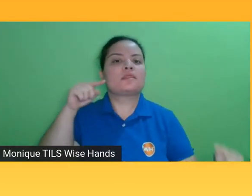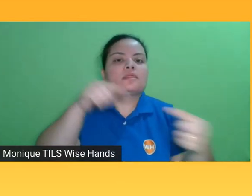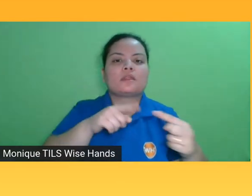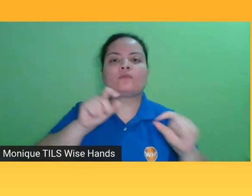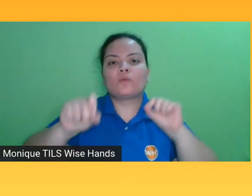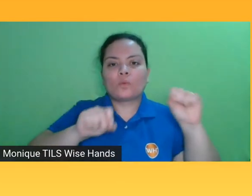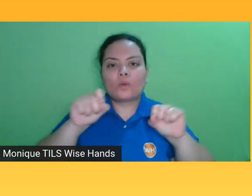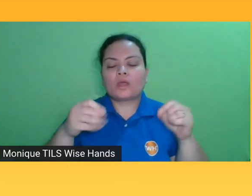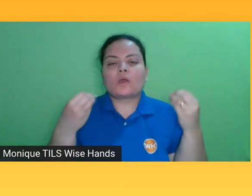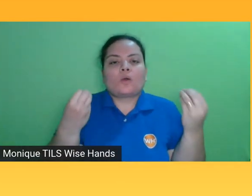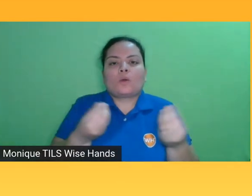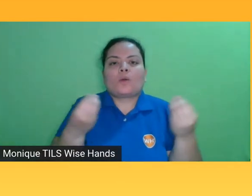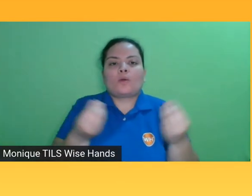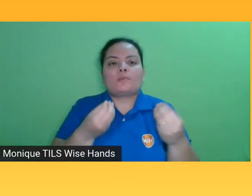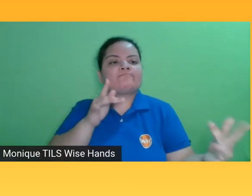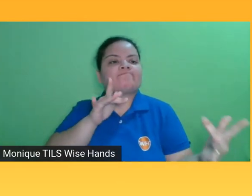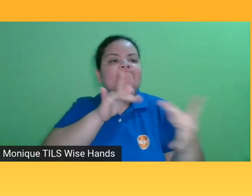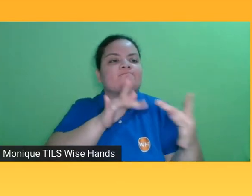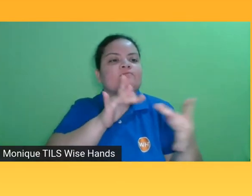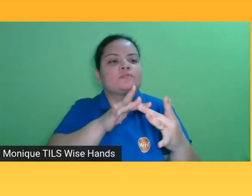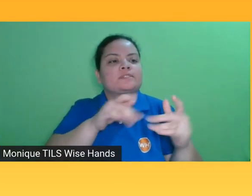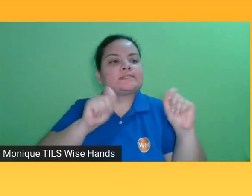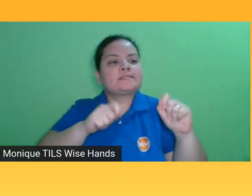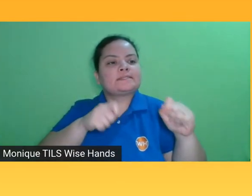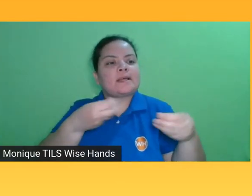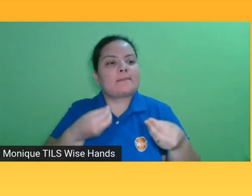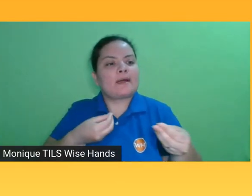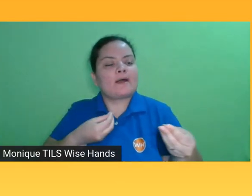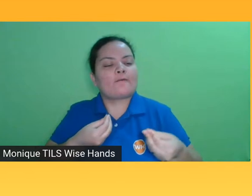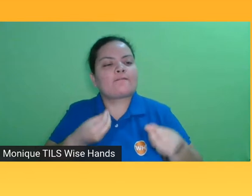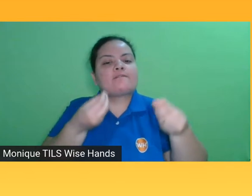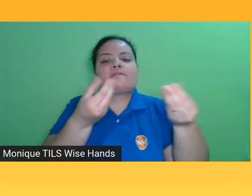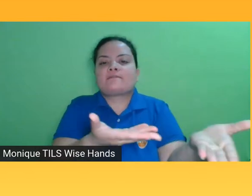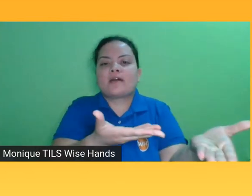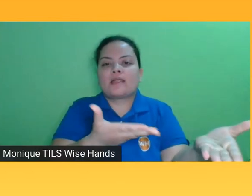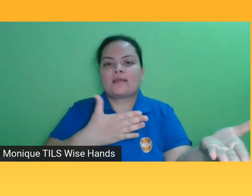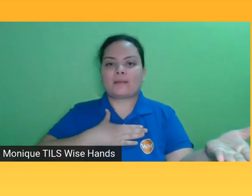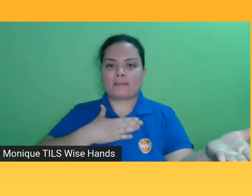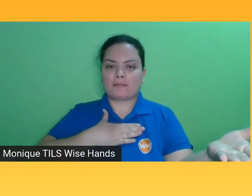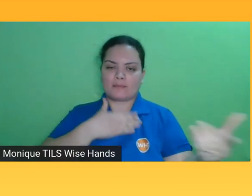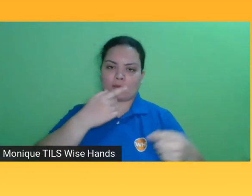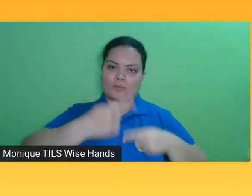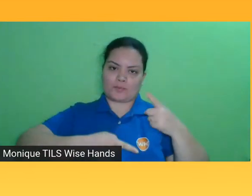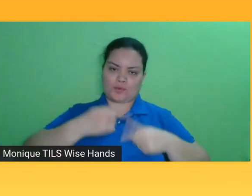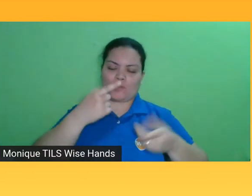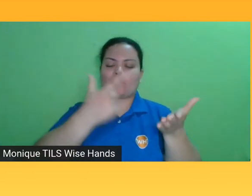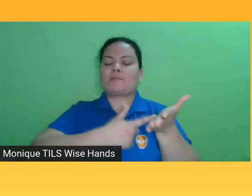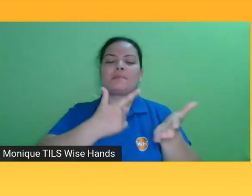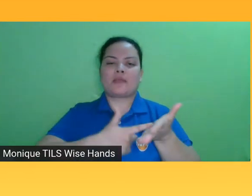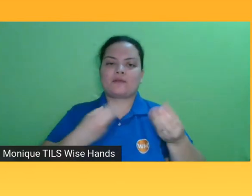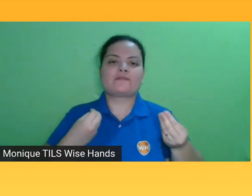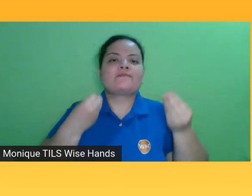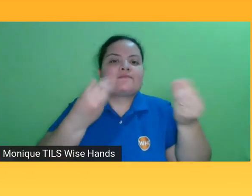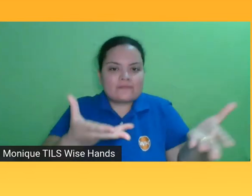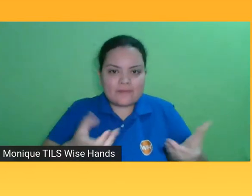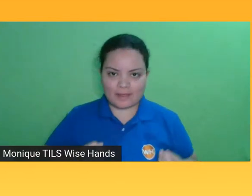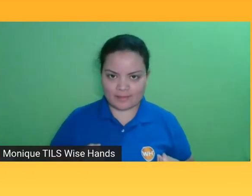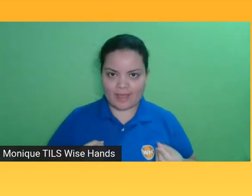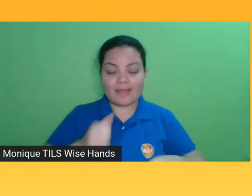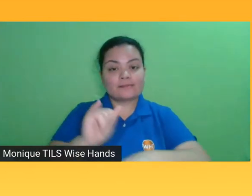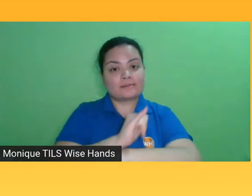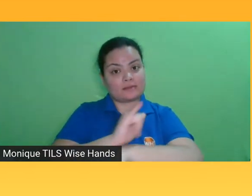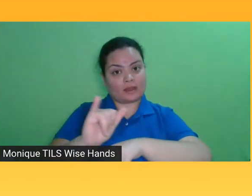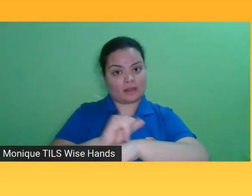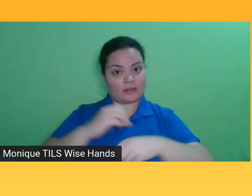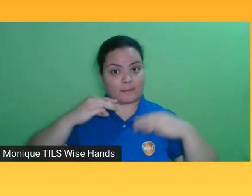necessariamente vão ser atingidas pelas estratégias e pelos canais de divulgação e marketing que a